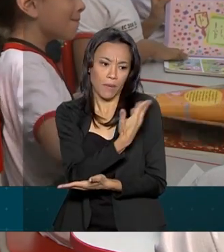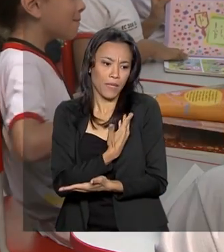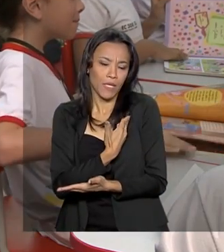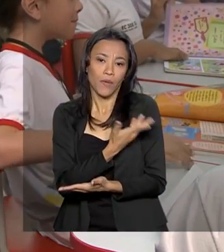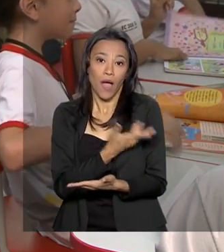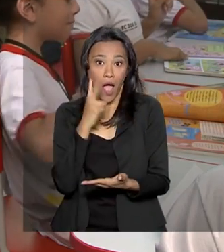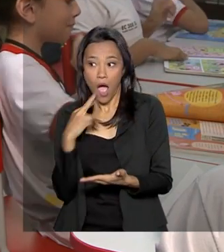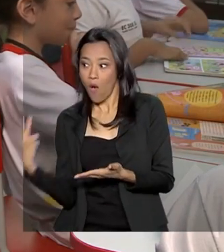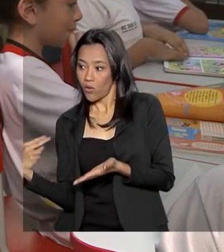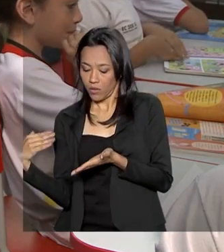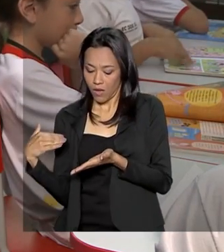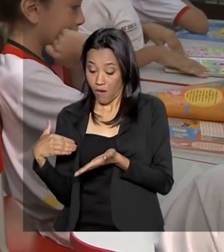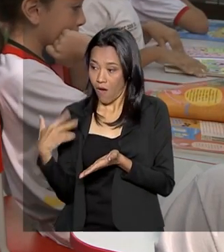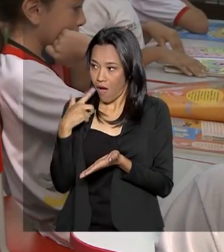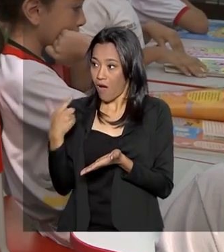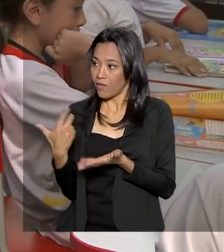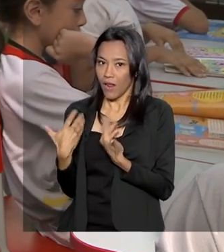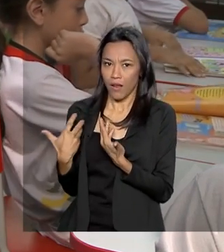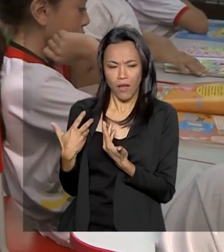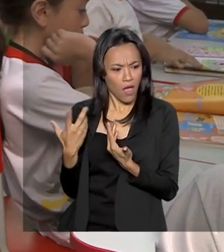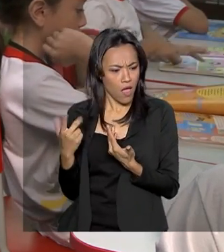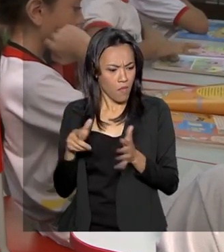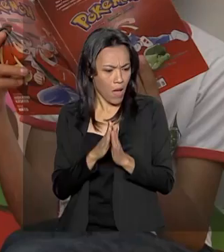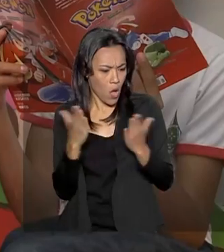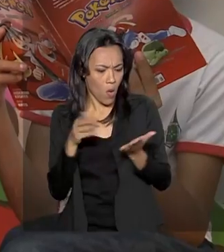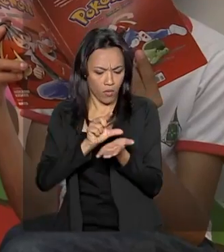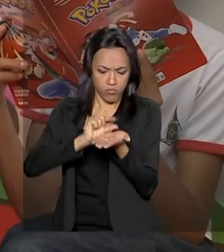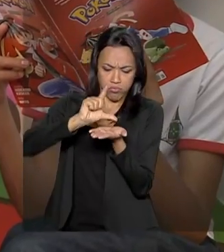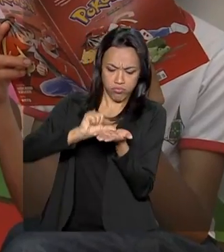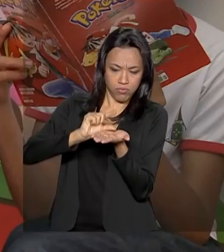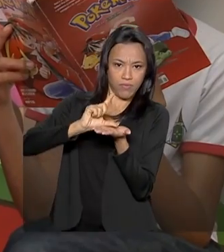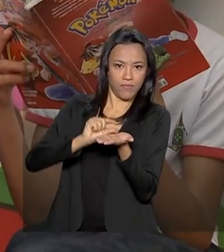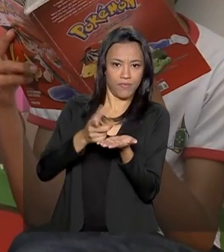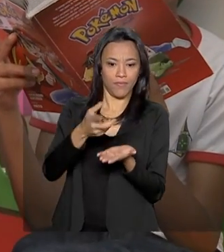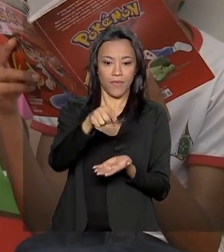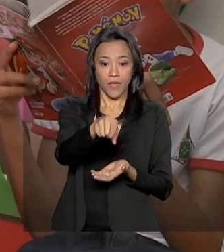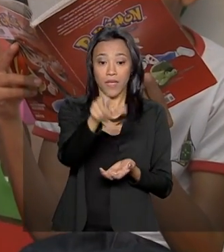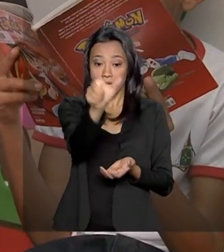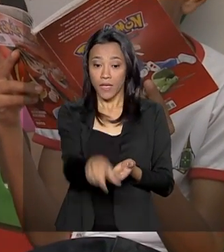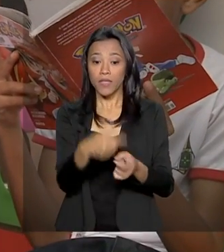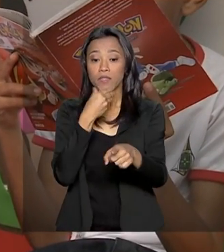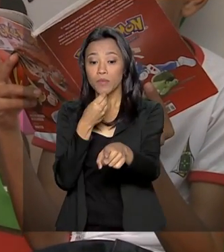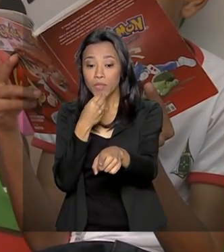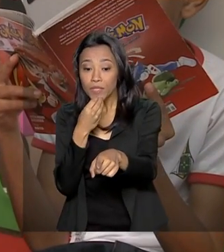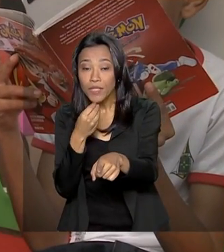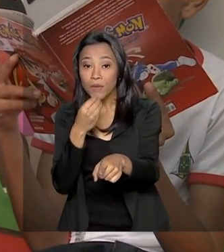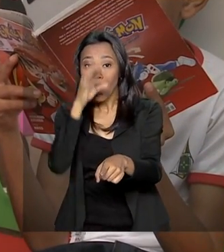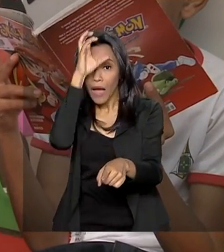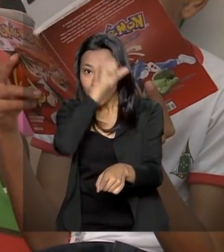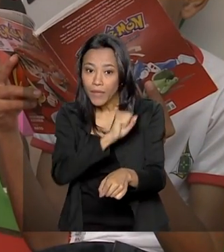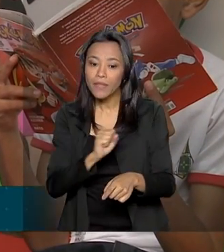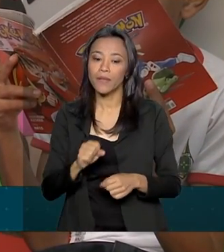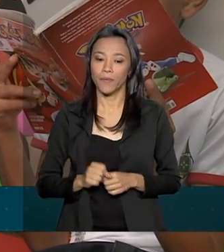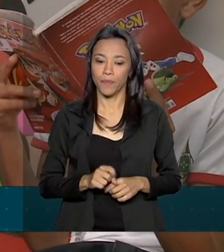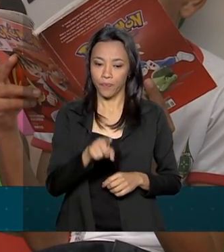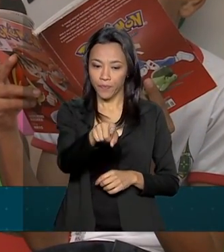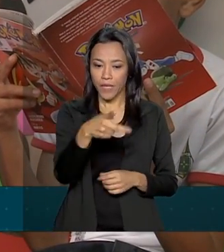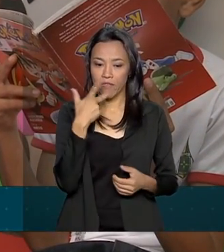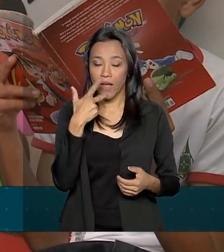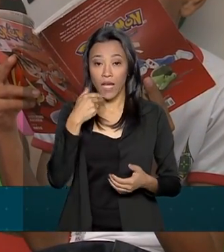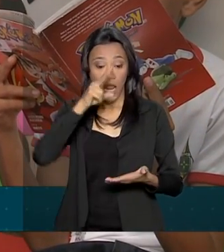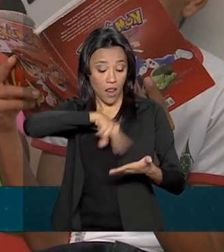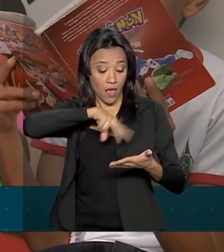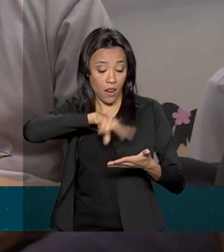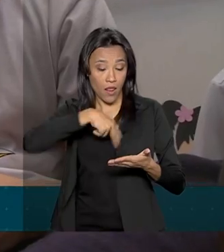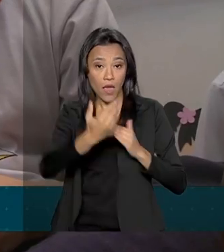ali de quem ler mais, qual livro que é maior. Arthur aprendeu a primeira lição. A leitura, ela ajuda